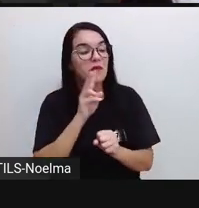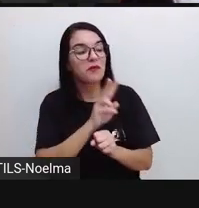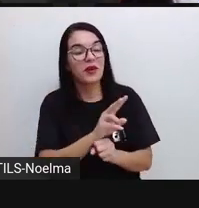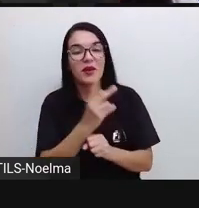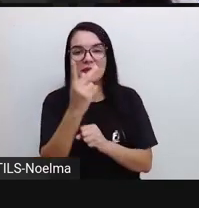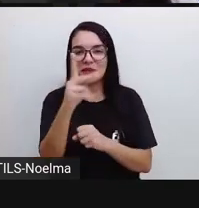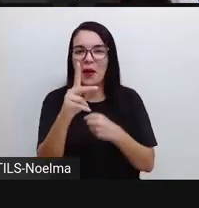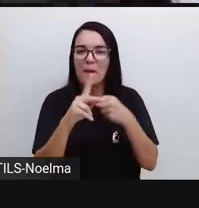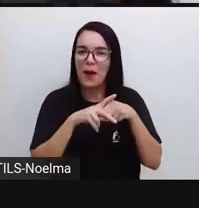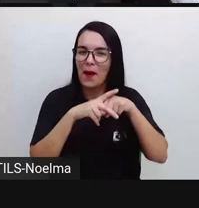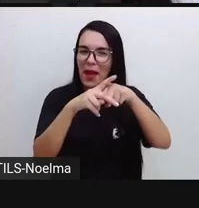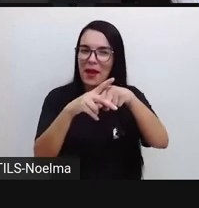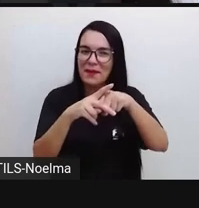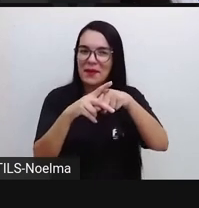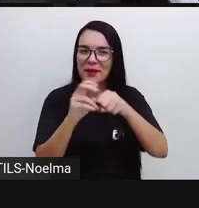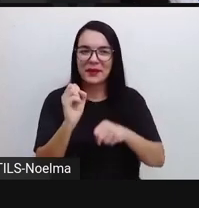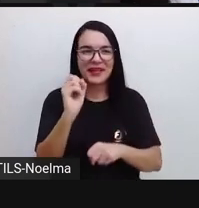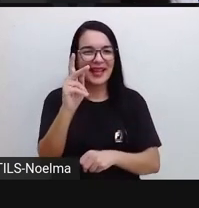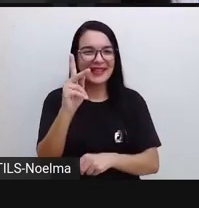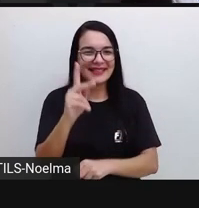poema, certo?